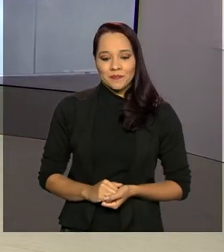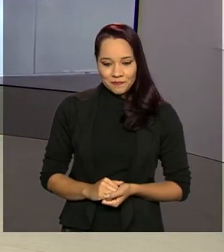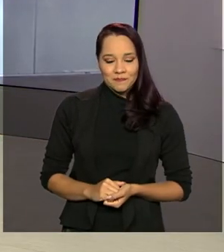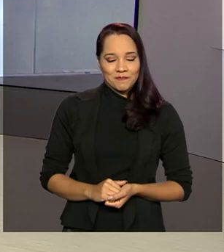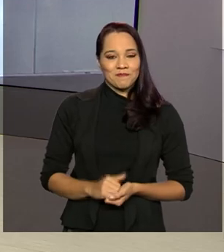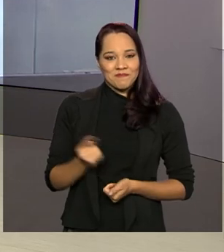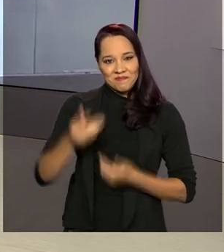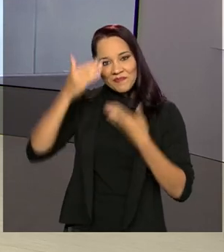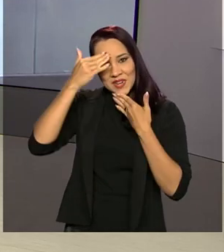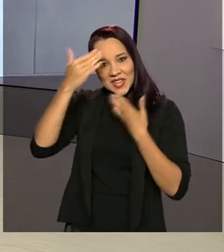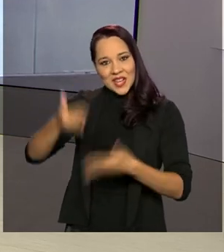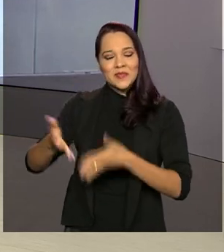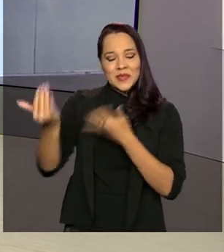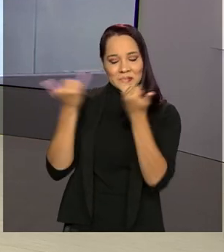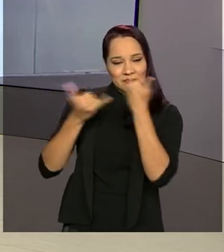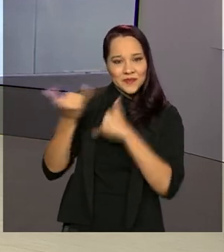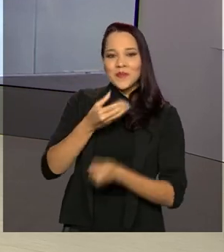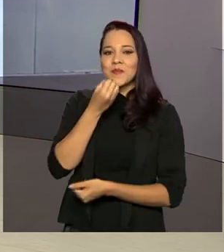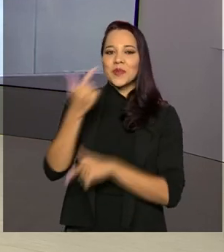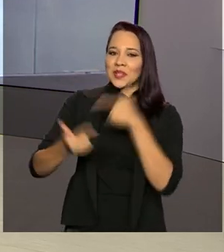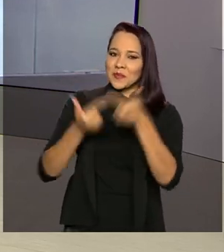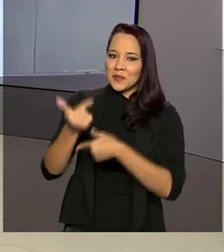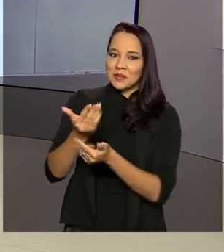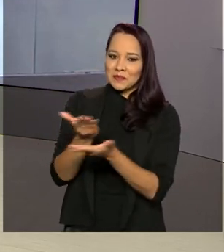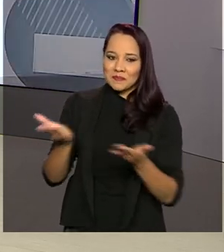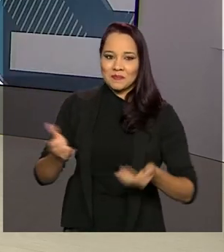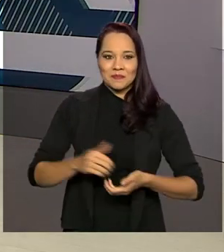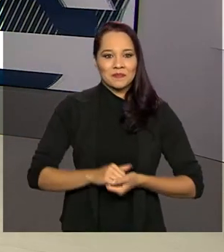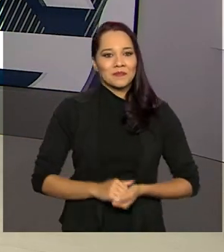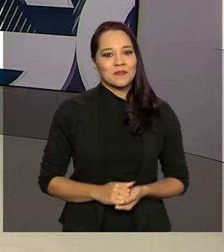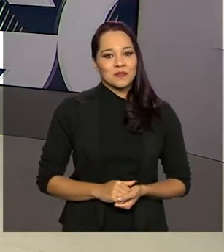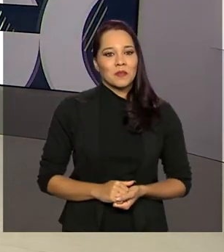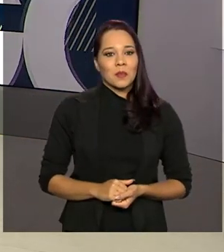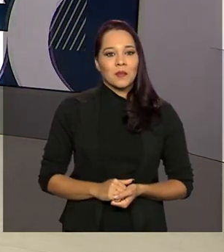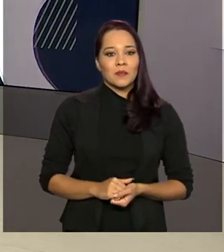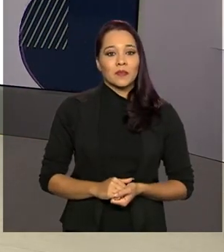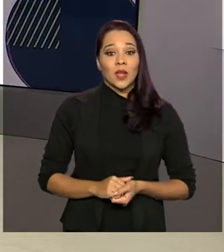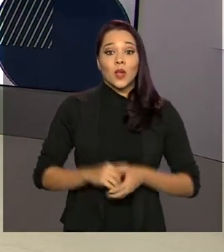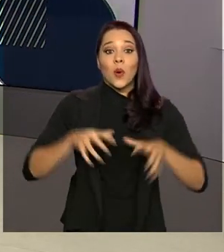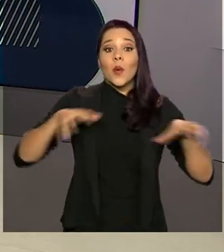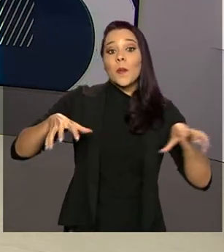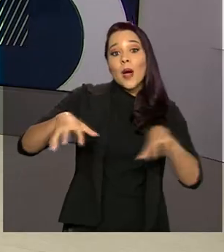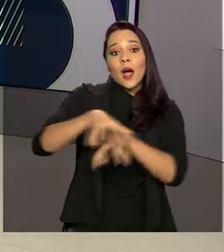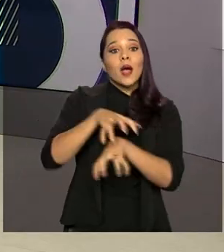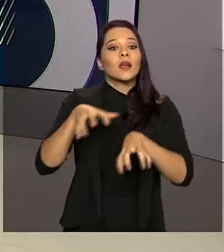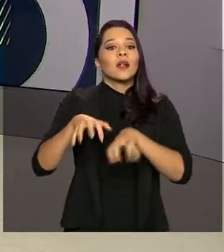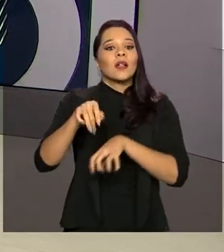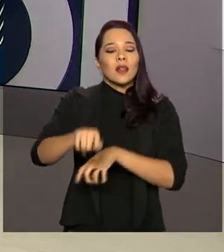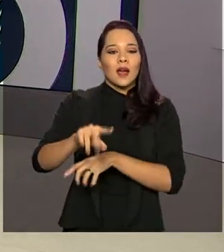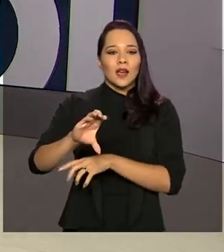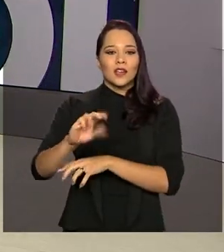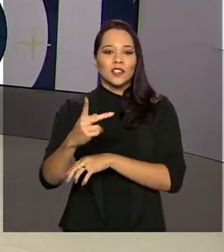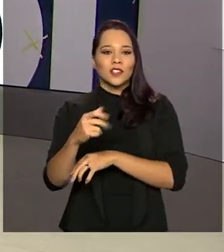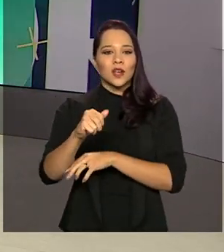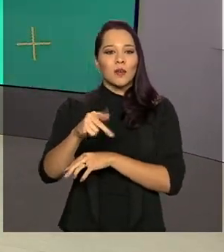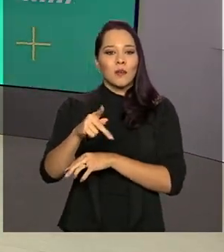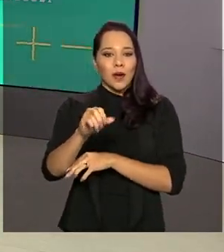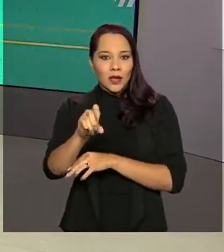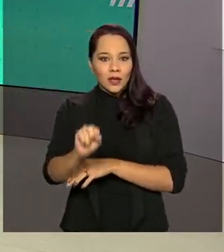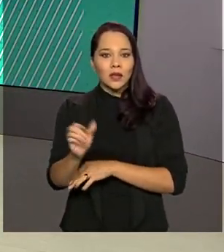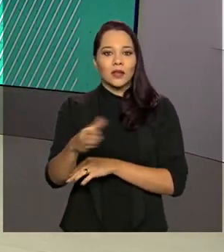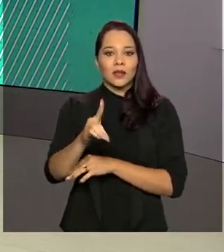certo, Dani. Obrigado pelas informações. Bom trabalho aí para você. O Parque Nacional da Chapada dos Veadeiros será